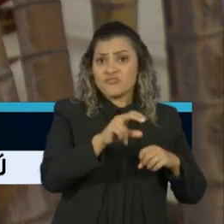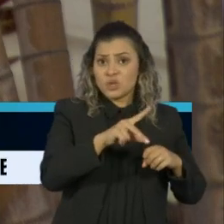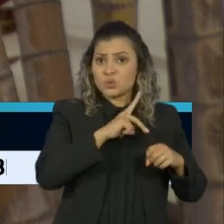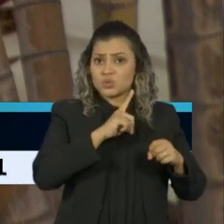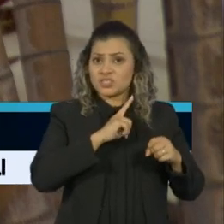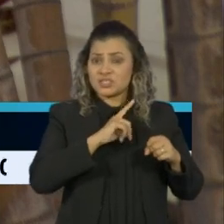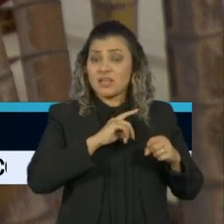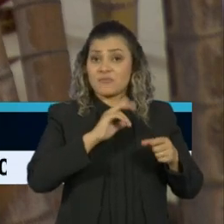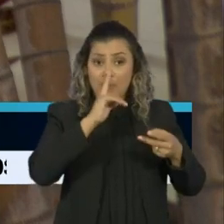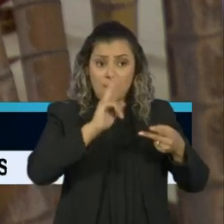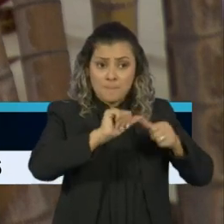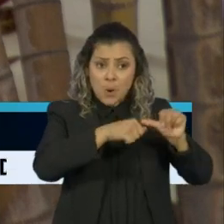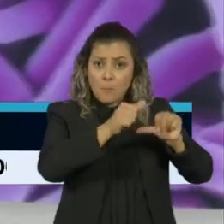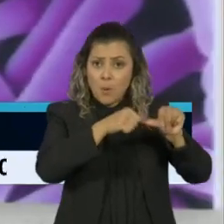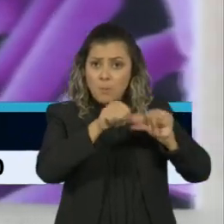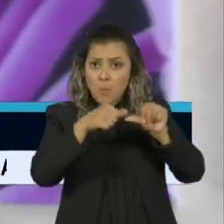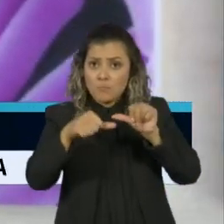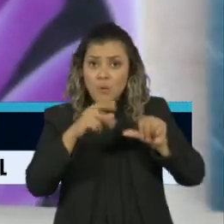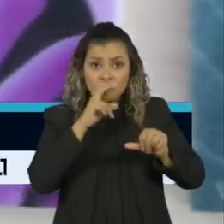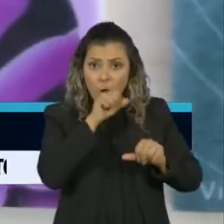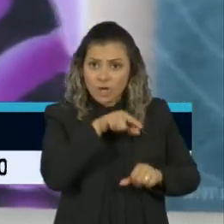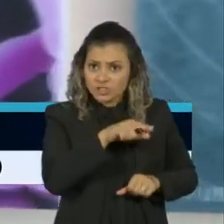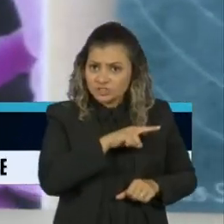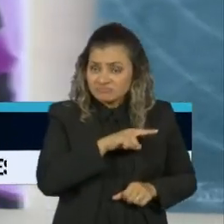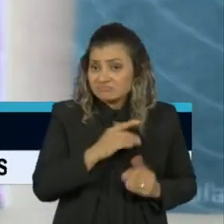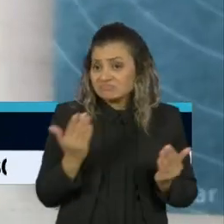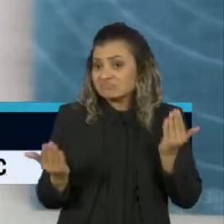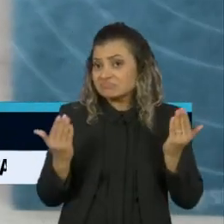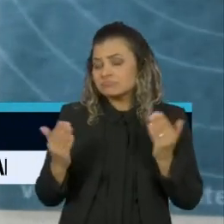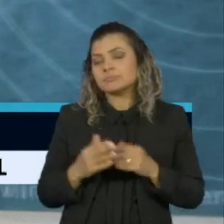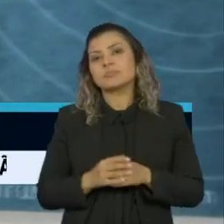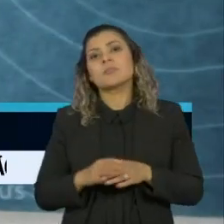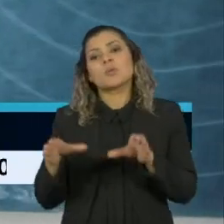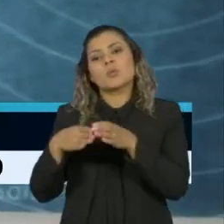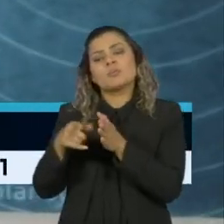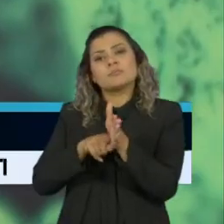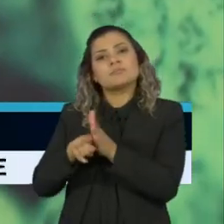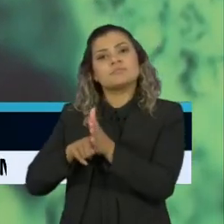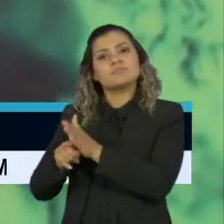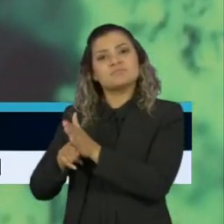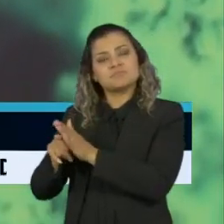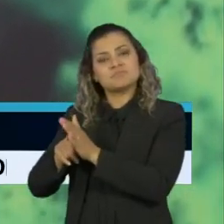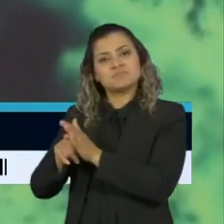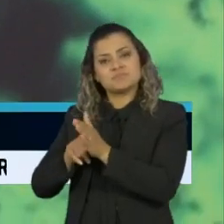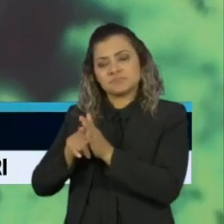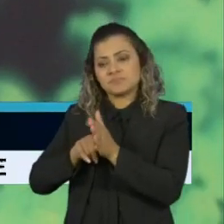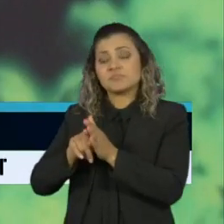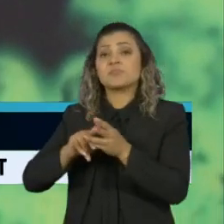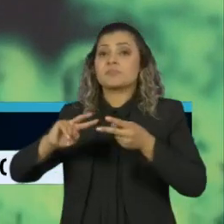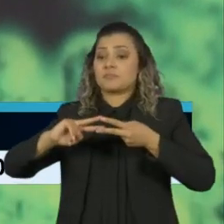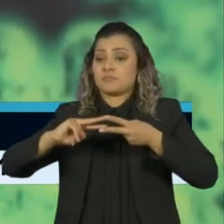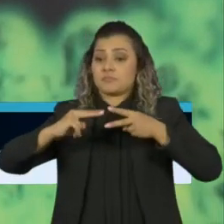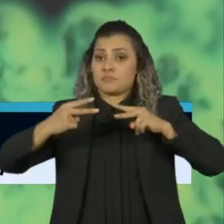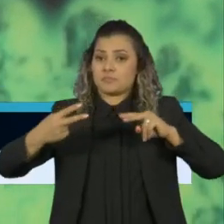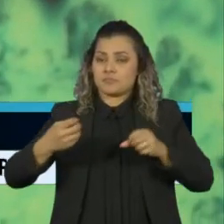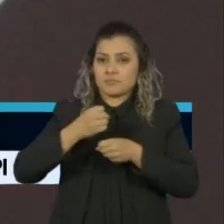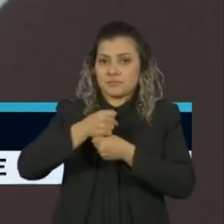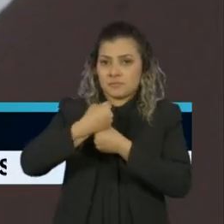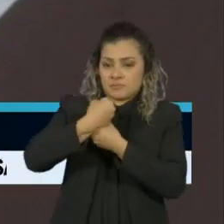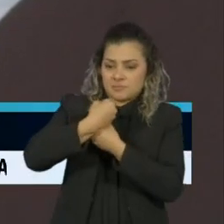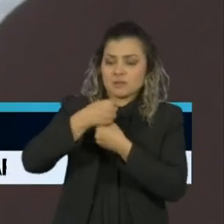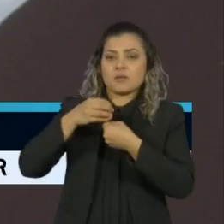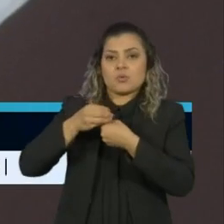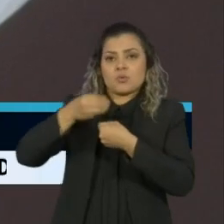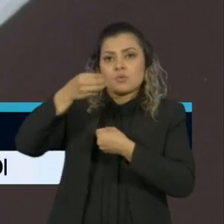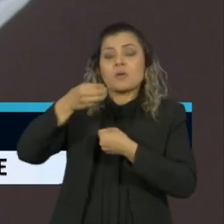mais suscetíveis ao vírus. Pesquisadores do Centro de Estudos do Genoma Humano e de Células-Tronco do Instituto de Biociências